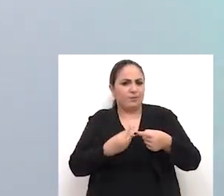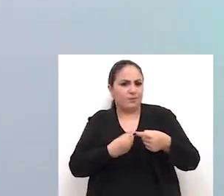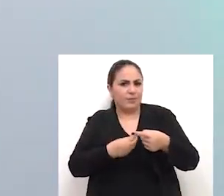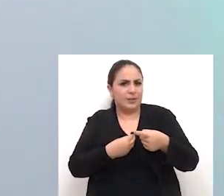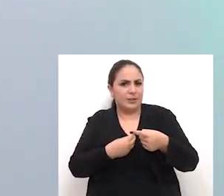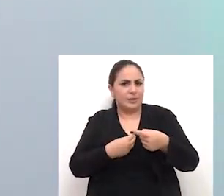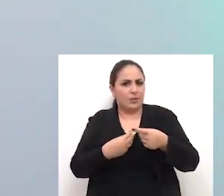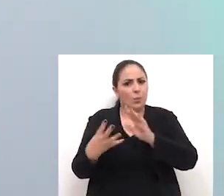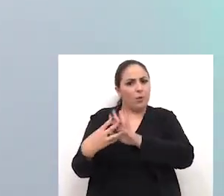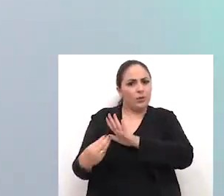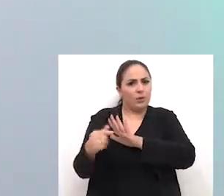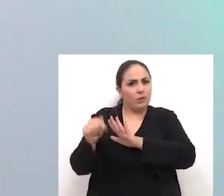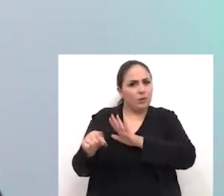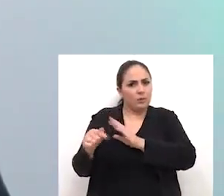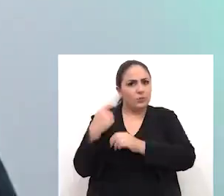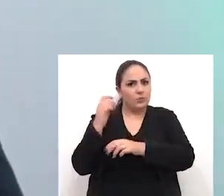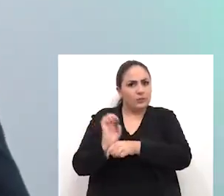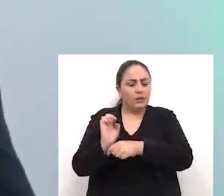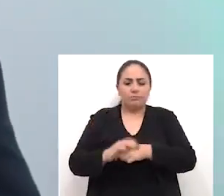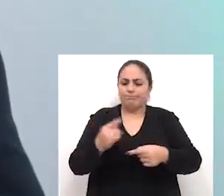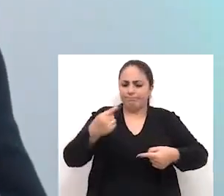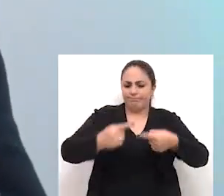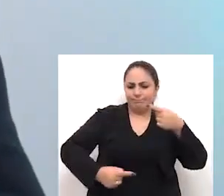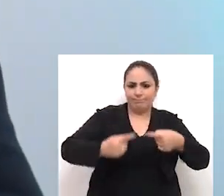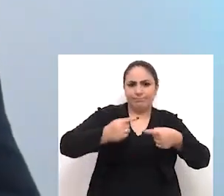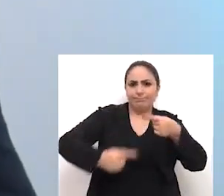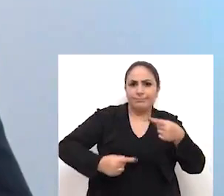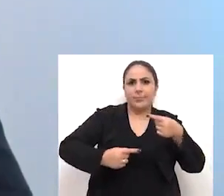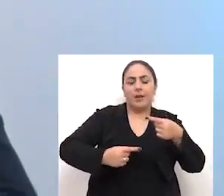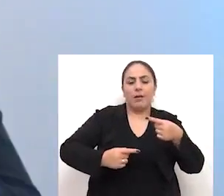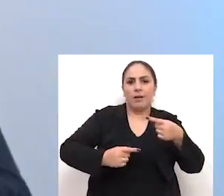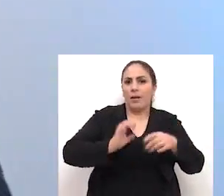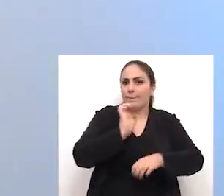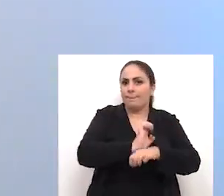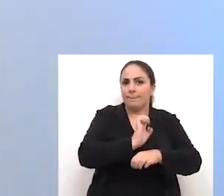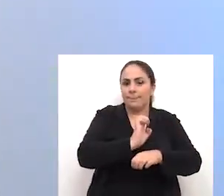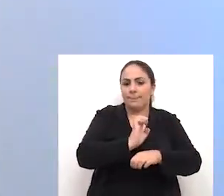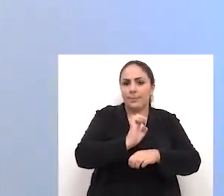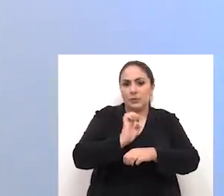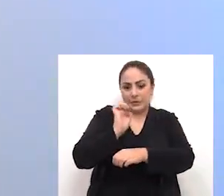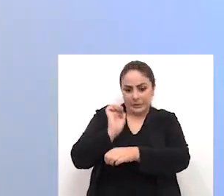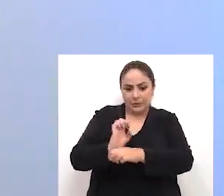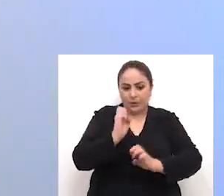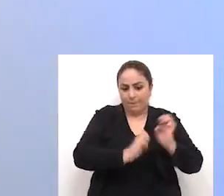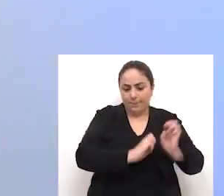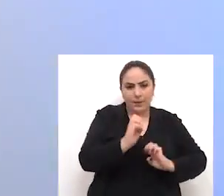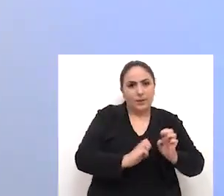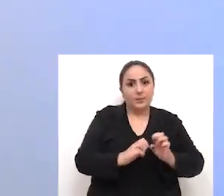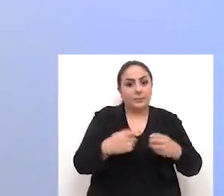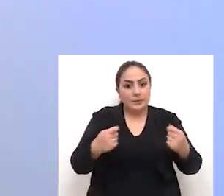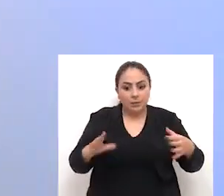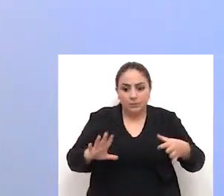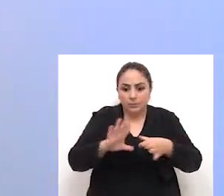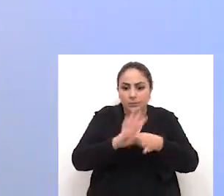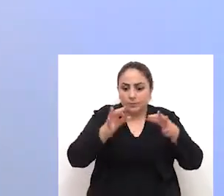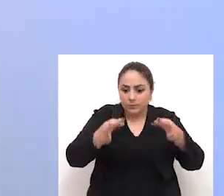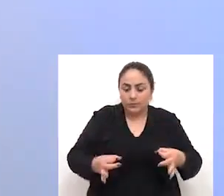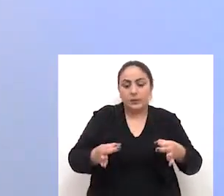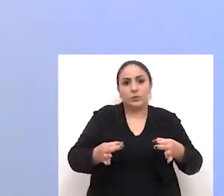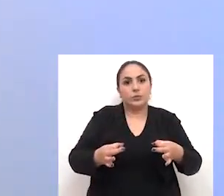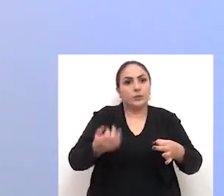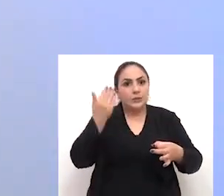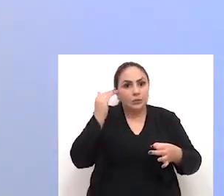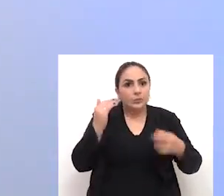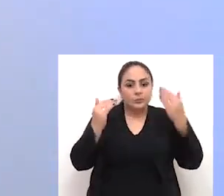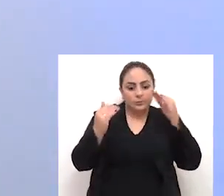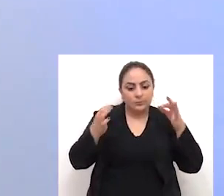estabelecido no termo de referência e aí começou um embate com essa empresa no sentido de viabilizar o entendimento a respeito